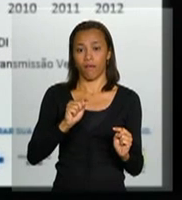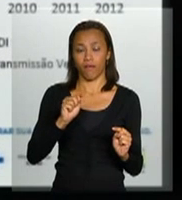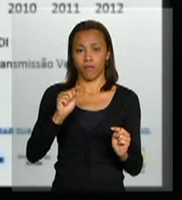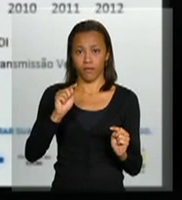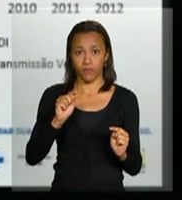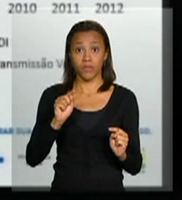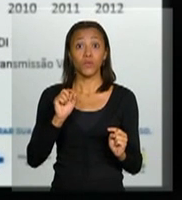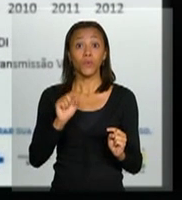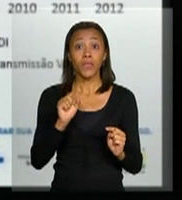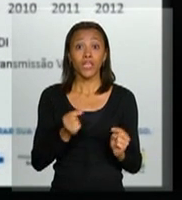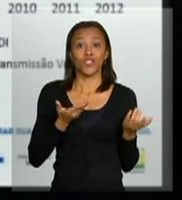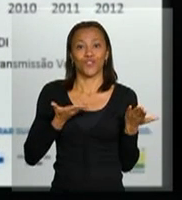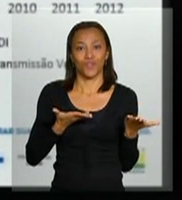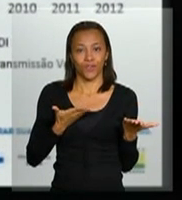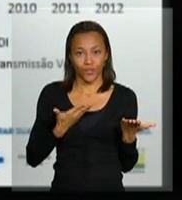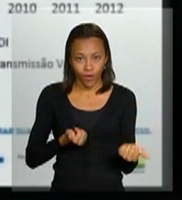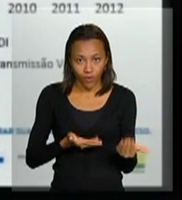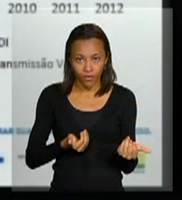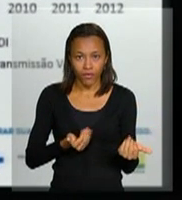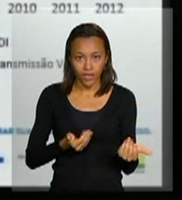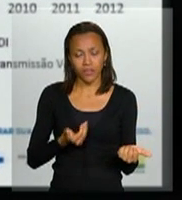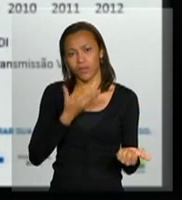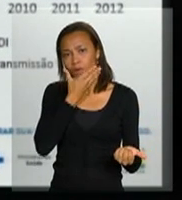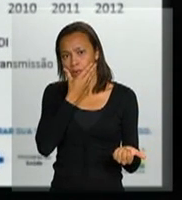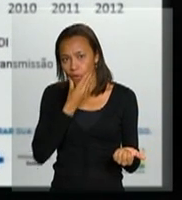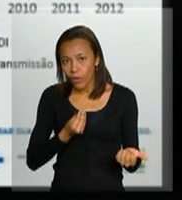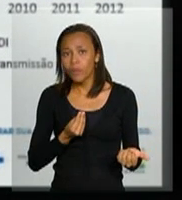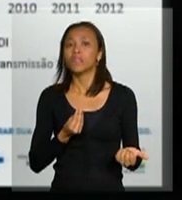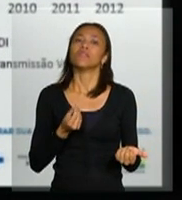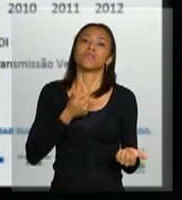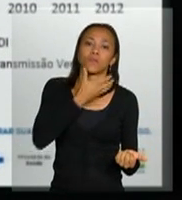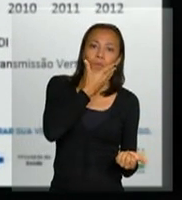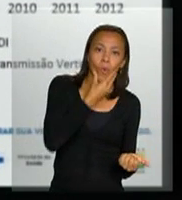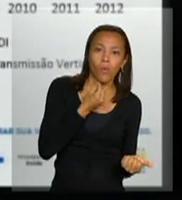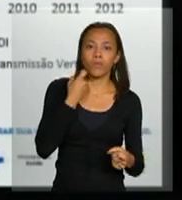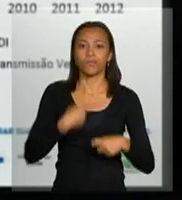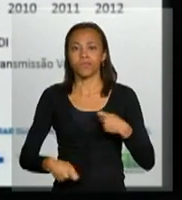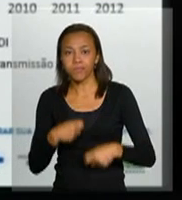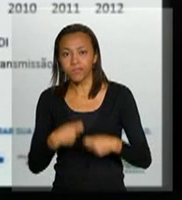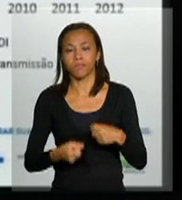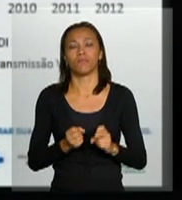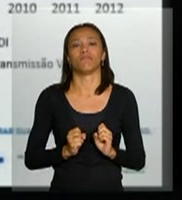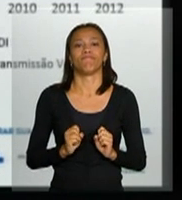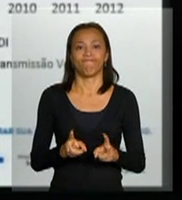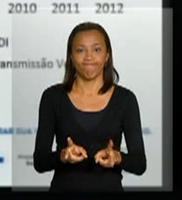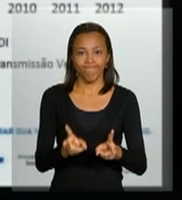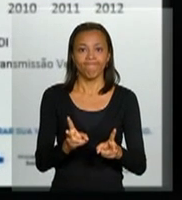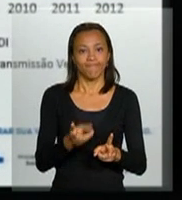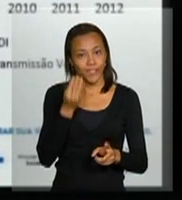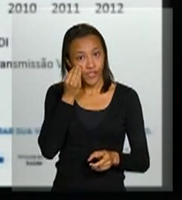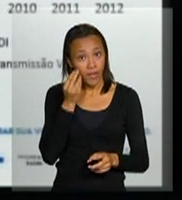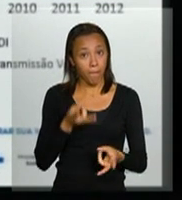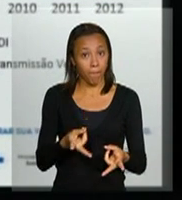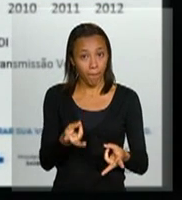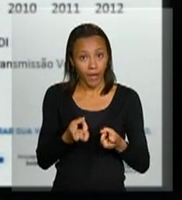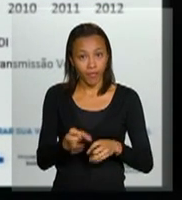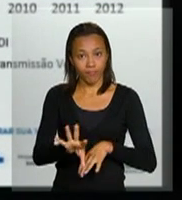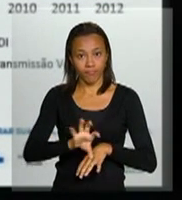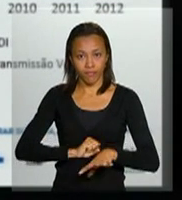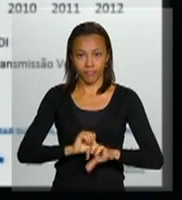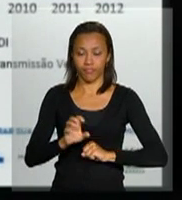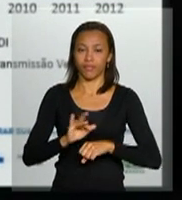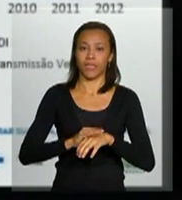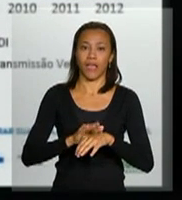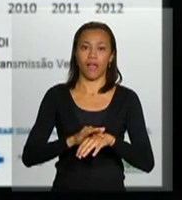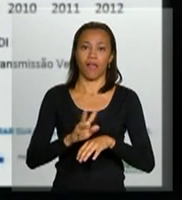de jovens, homens que fazem sexo com homens na proporção dos novos casos de AIDS no